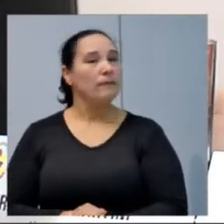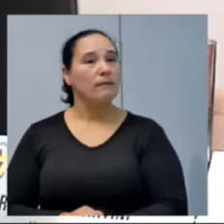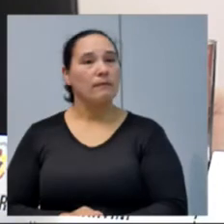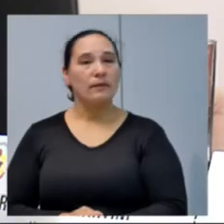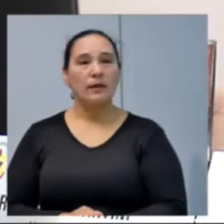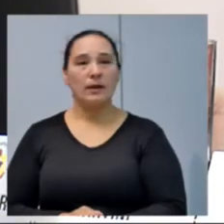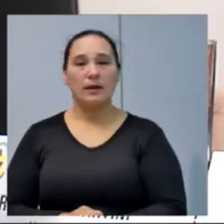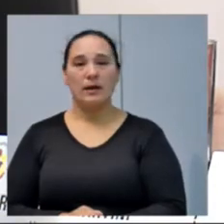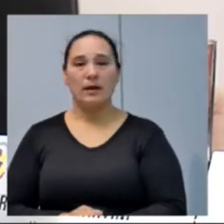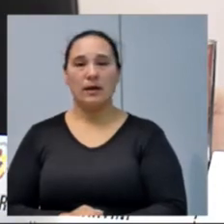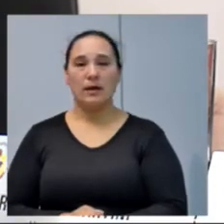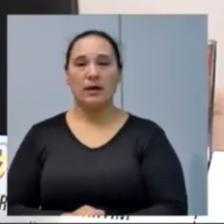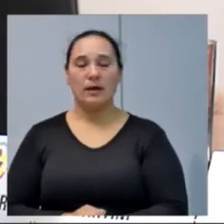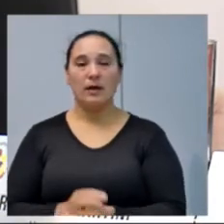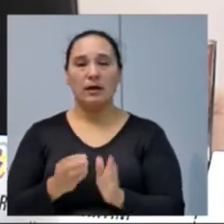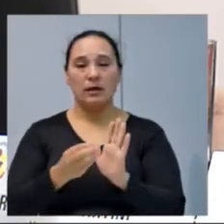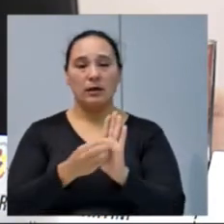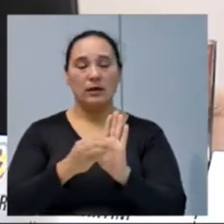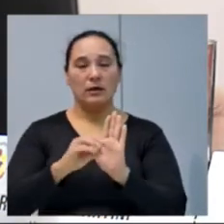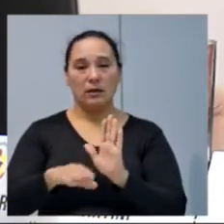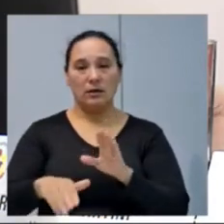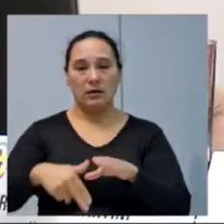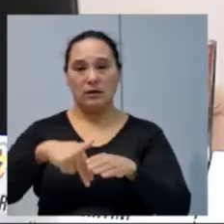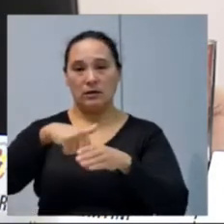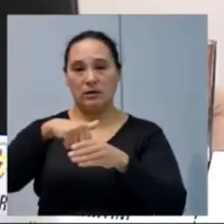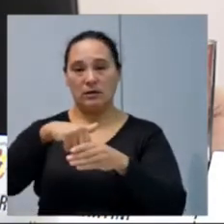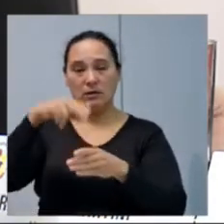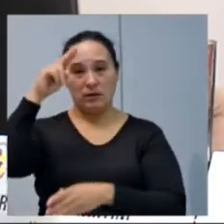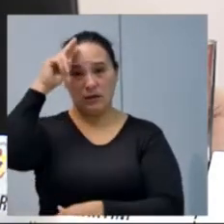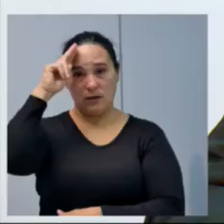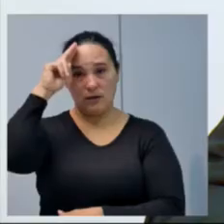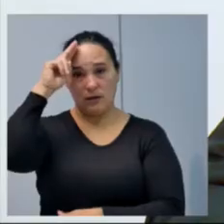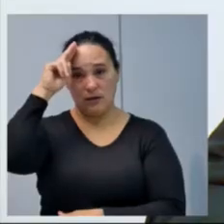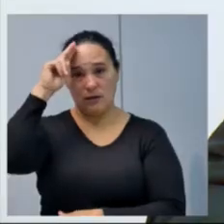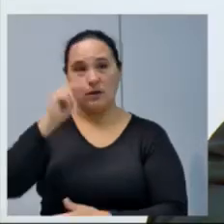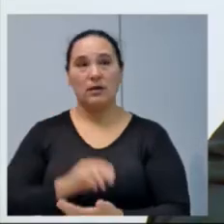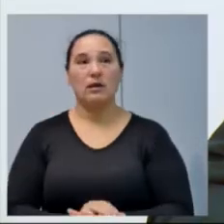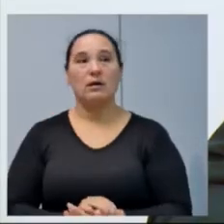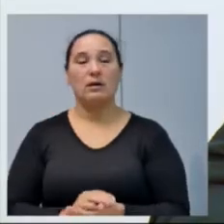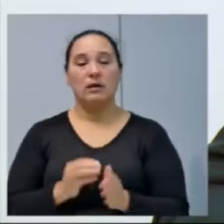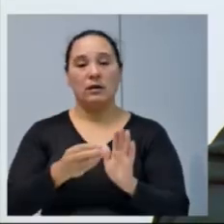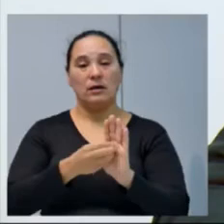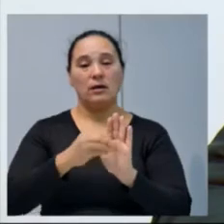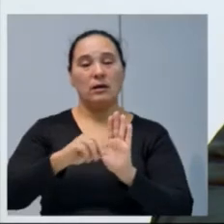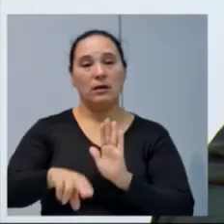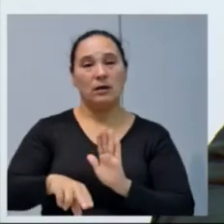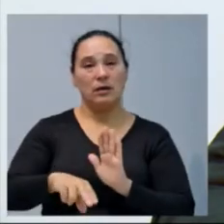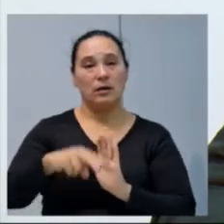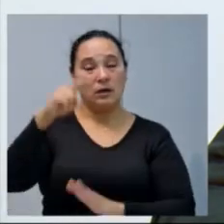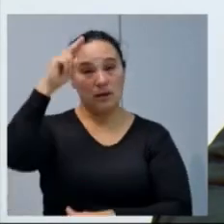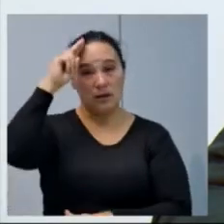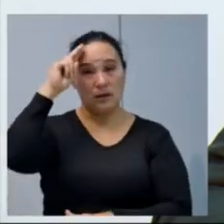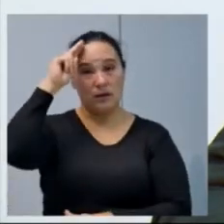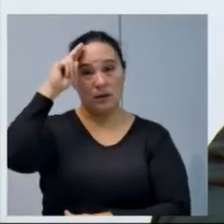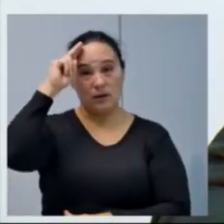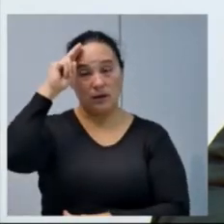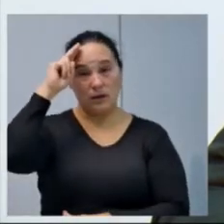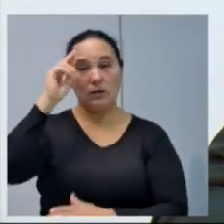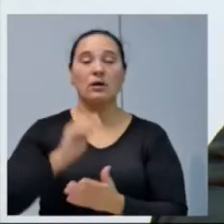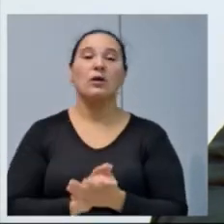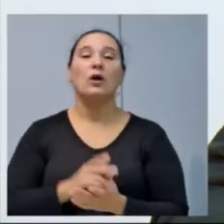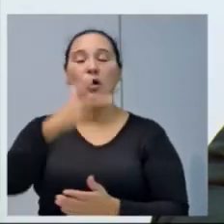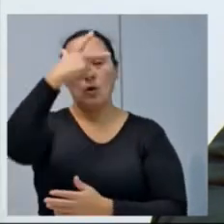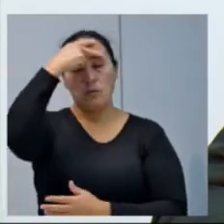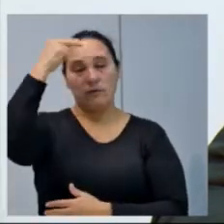Temos mais a indicação de tribuna do vereador Natan. Indicação do vereador Natan Busnello Moreira para que o